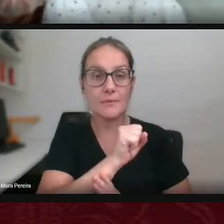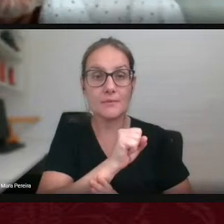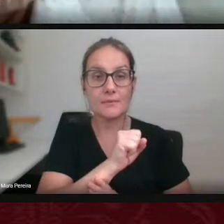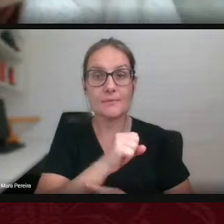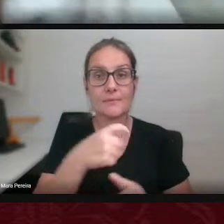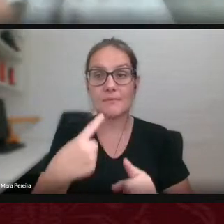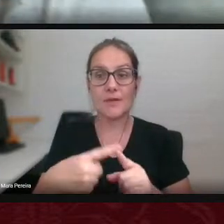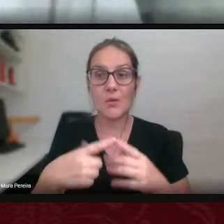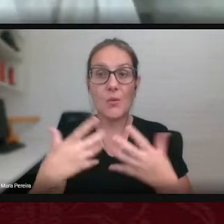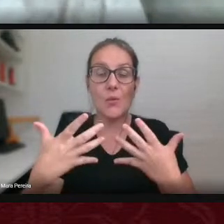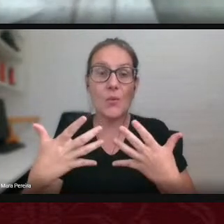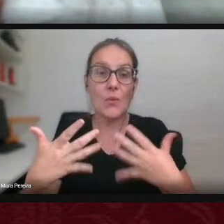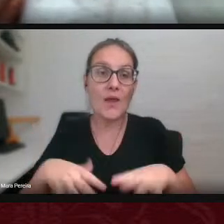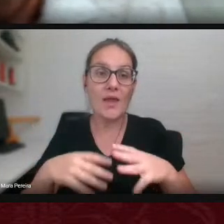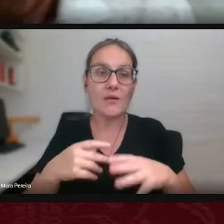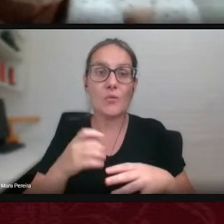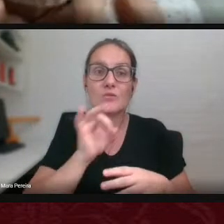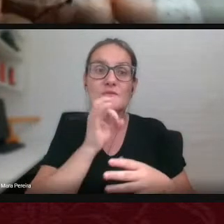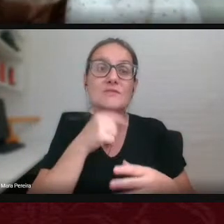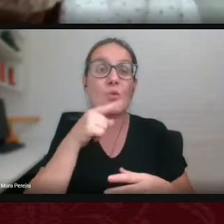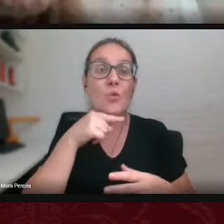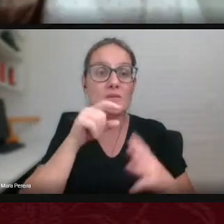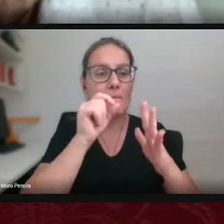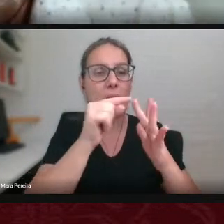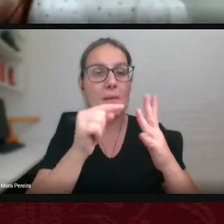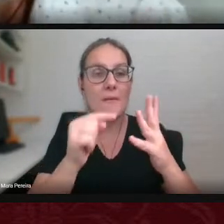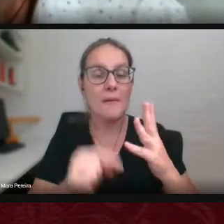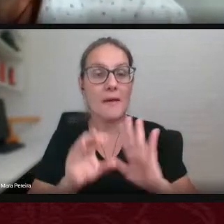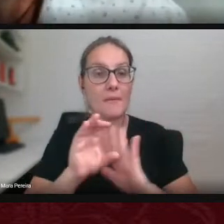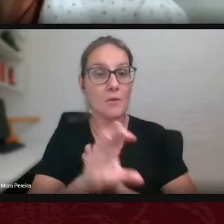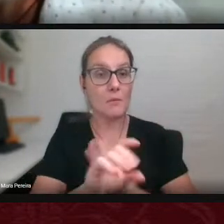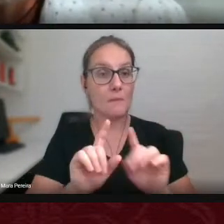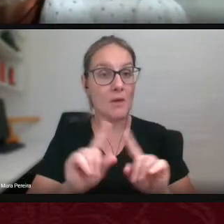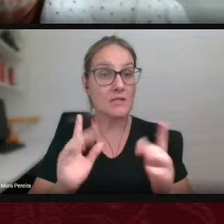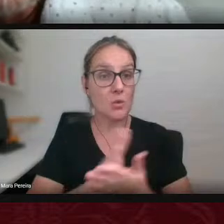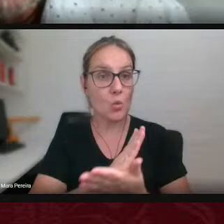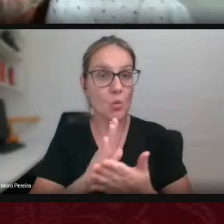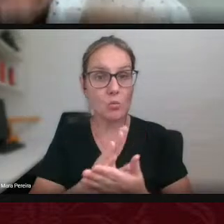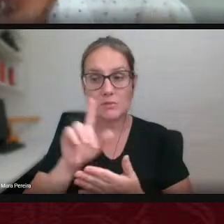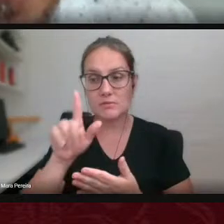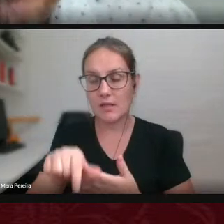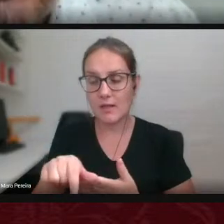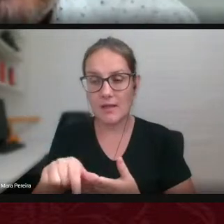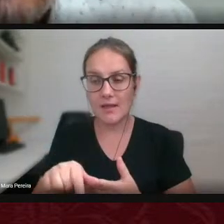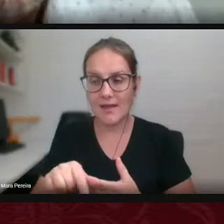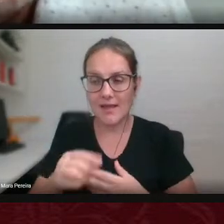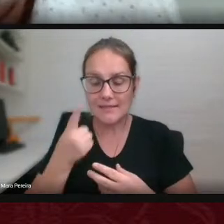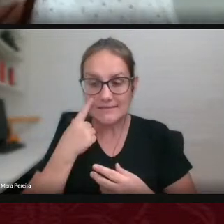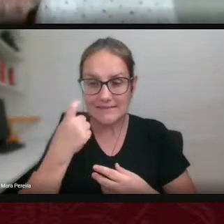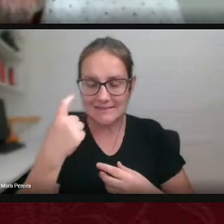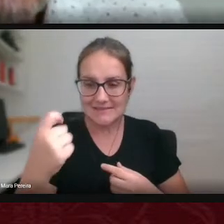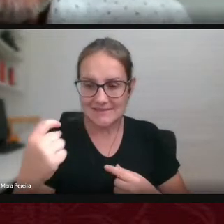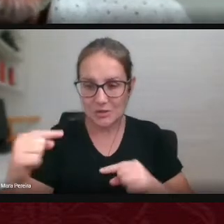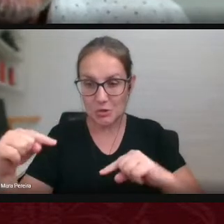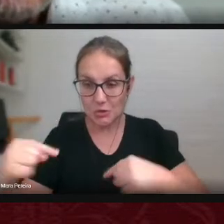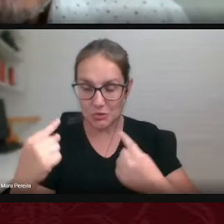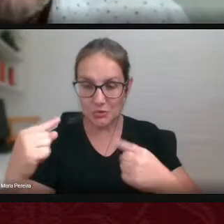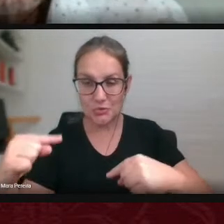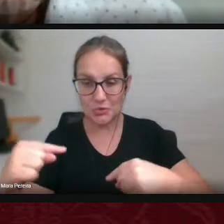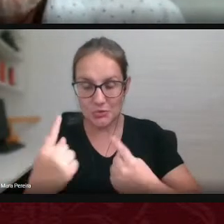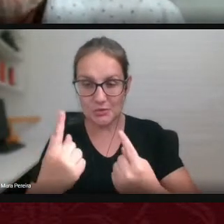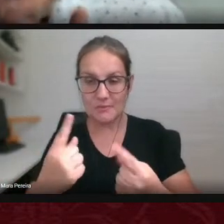eu não teria condição de falar de cada capítulo mas algumas situações são muito instigantes muito provocadoras